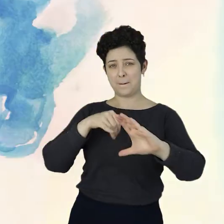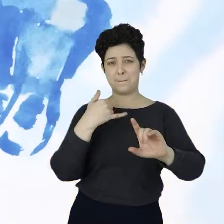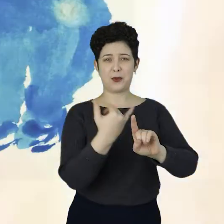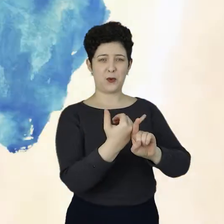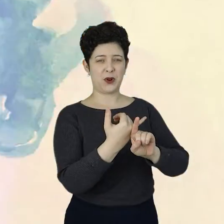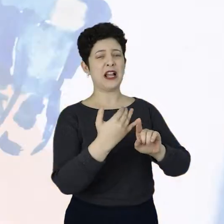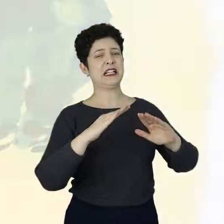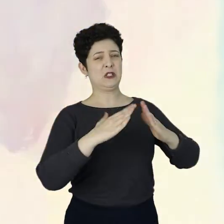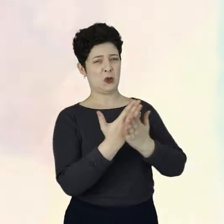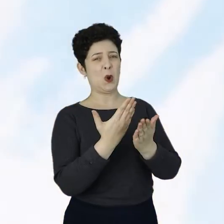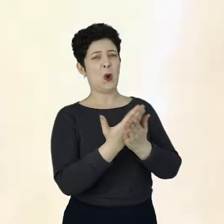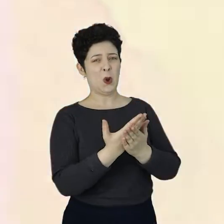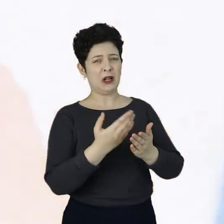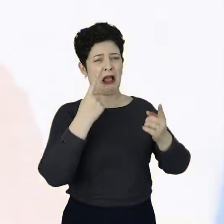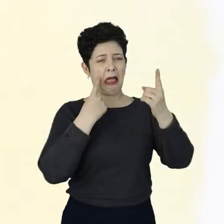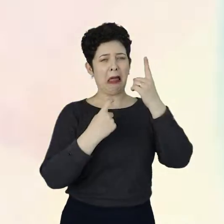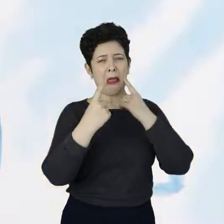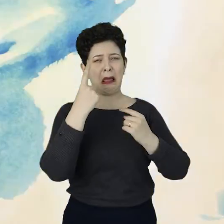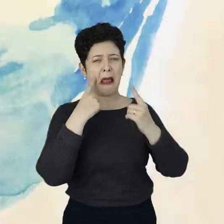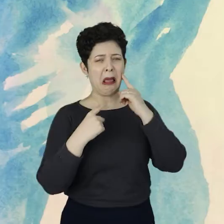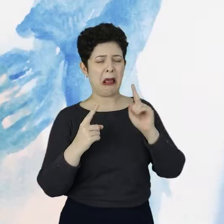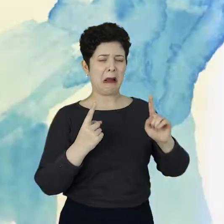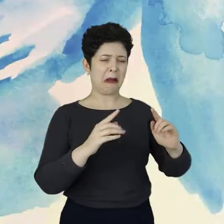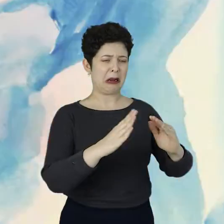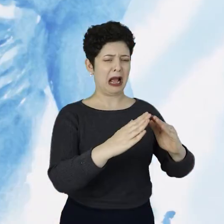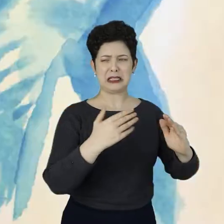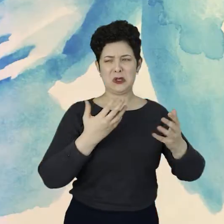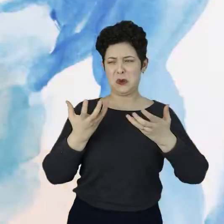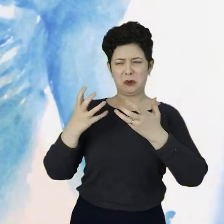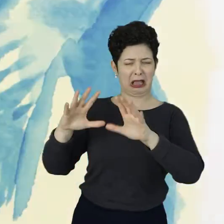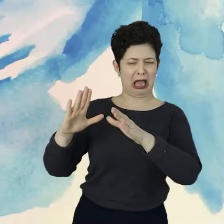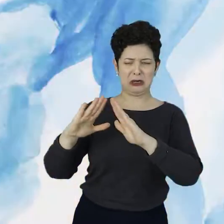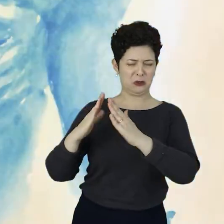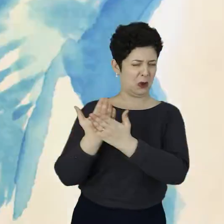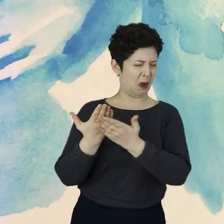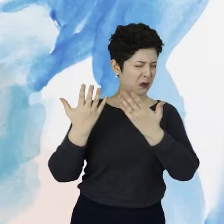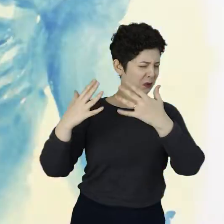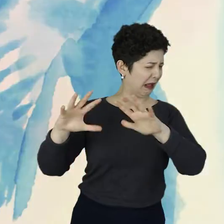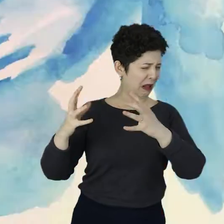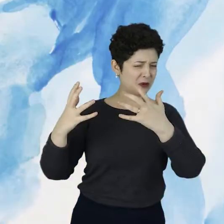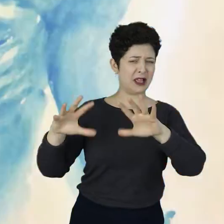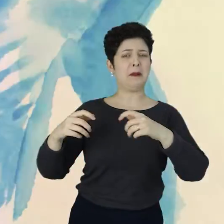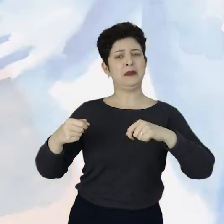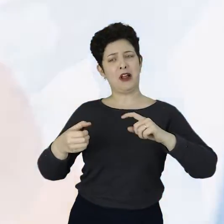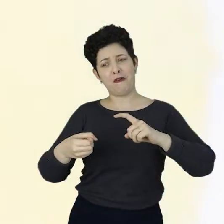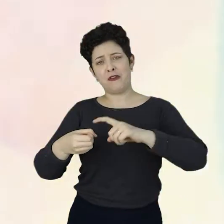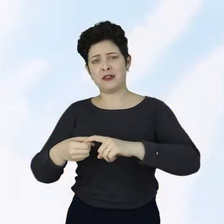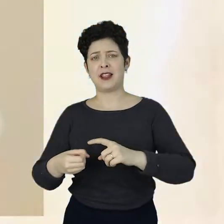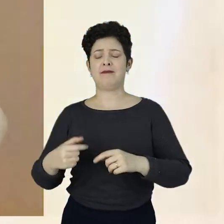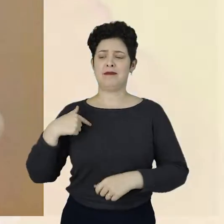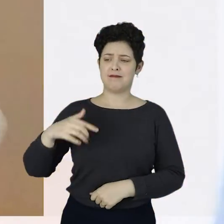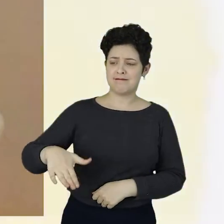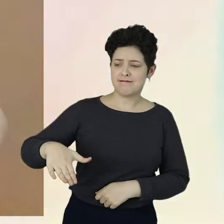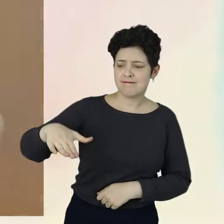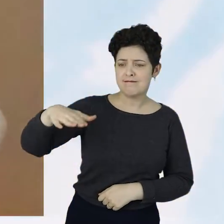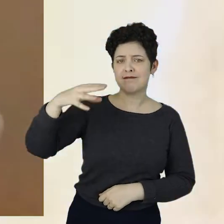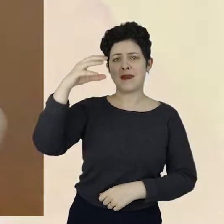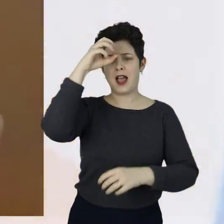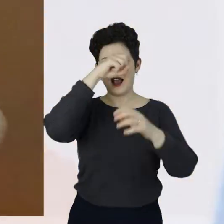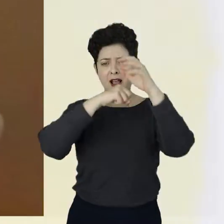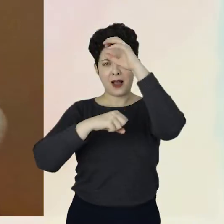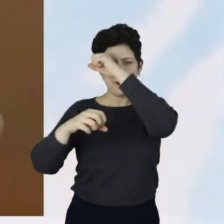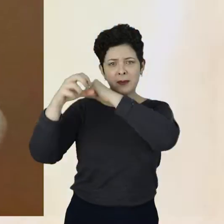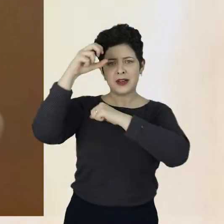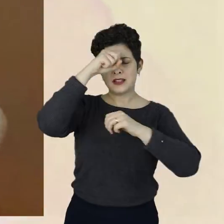bullying no colégio. Chorava, chegava em casa chorando para não voltar para o colégio, mas ele tinha que voltar. E a vida me ensinou